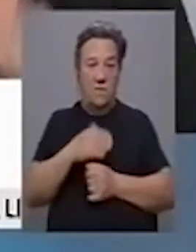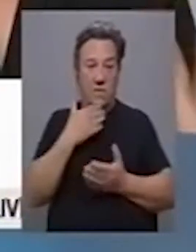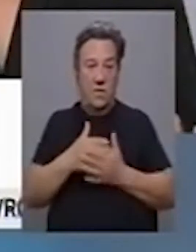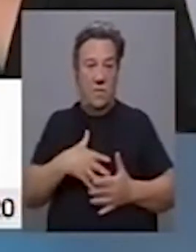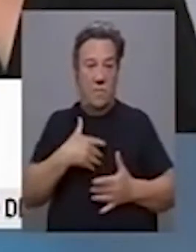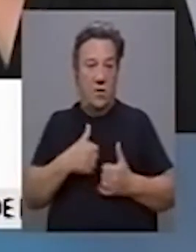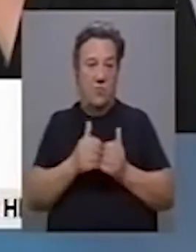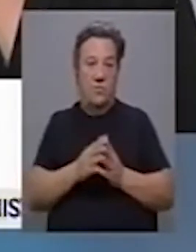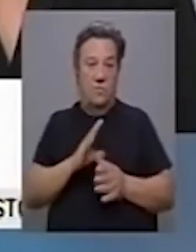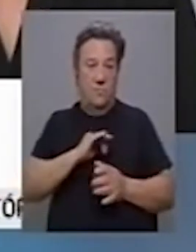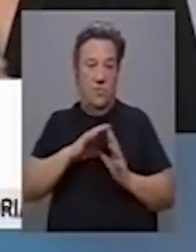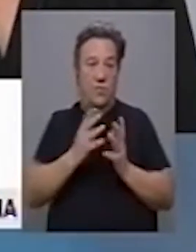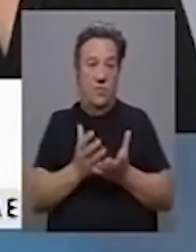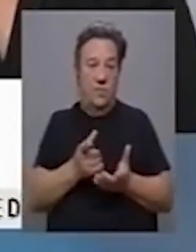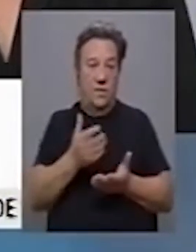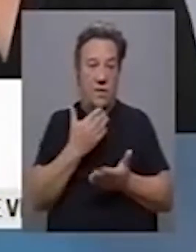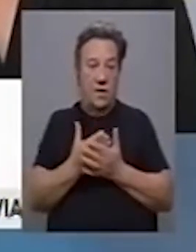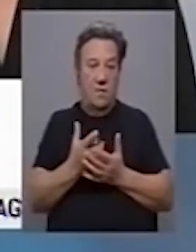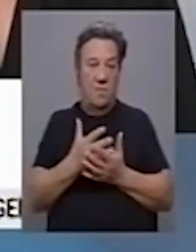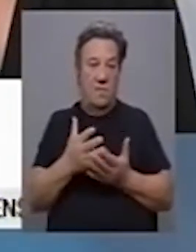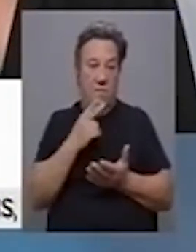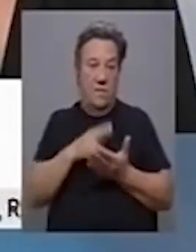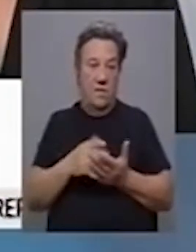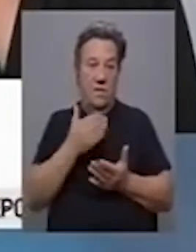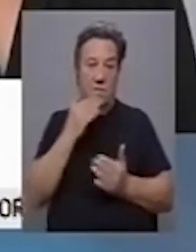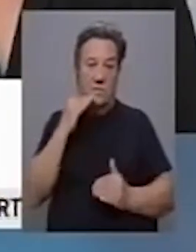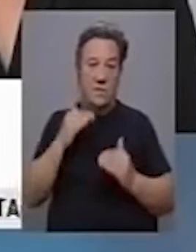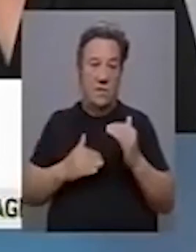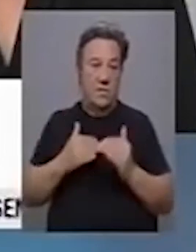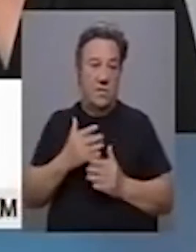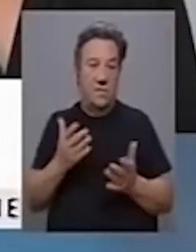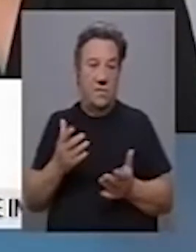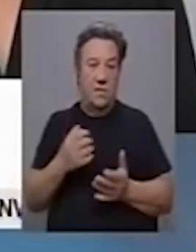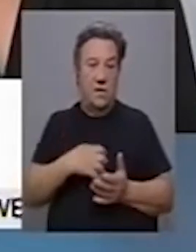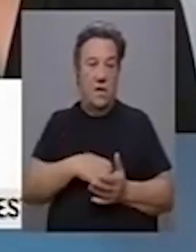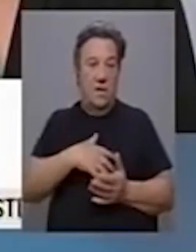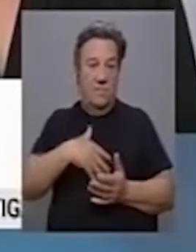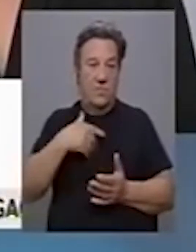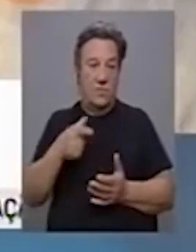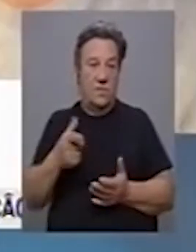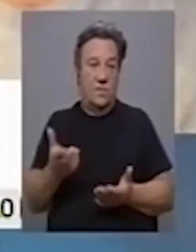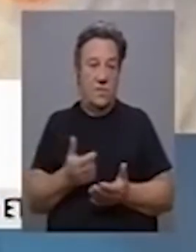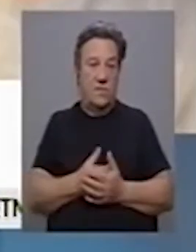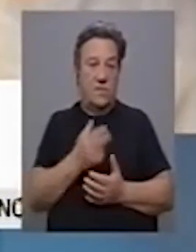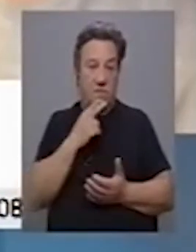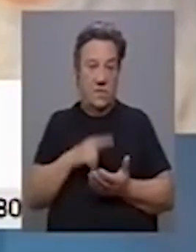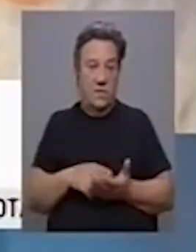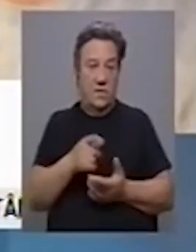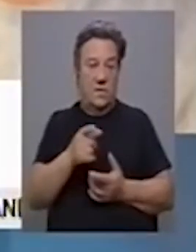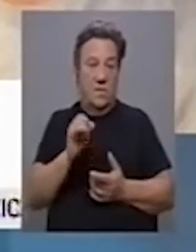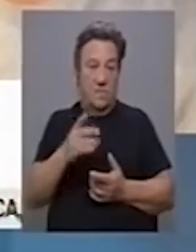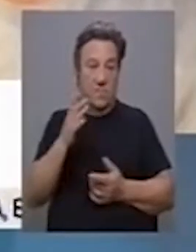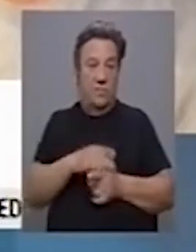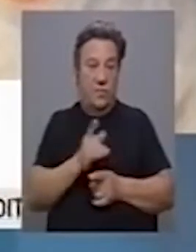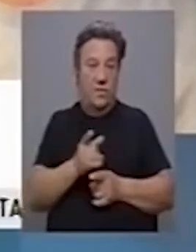um medo em todo o mundo e isso cria uma grande, de facto, instabilidade emocional. Sem dúvida. Em primeiro